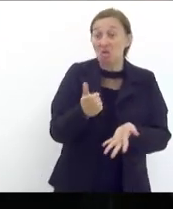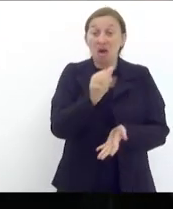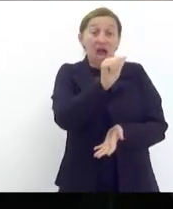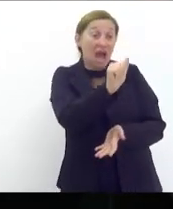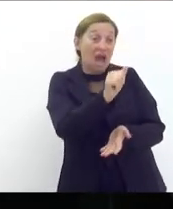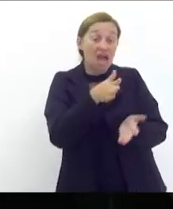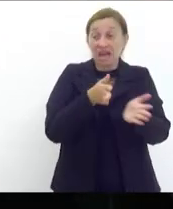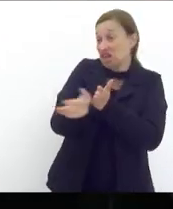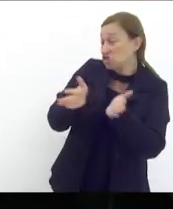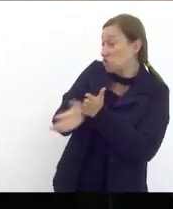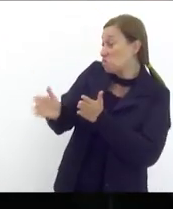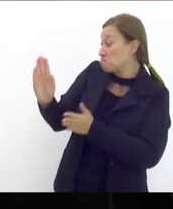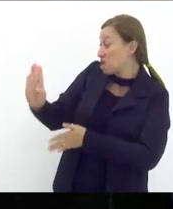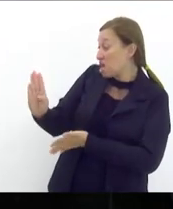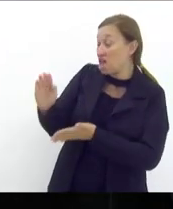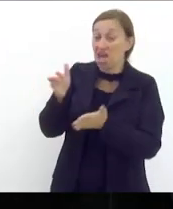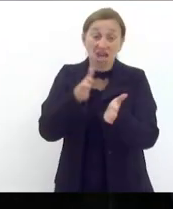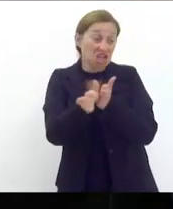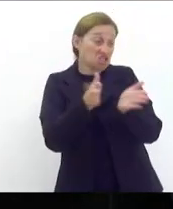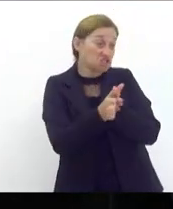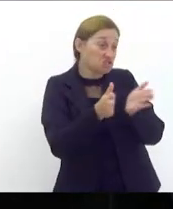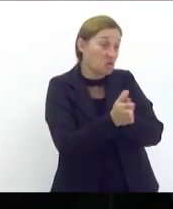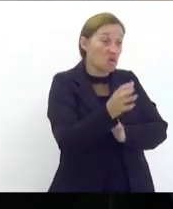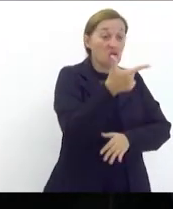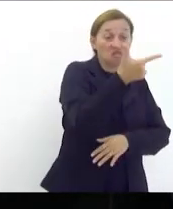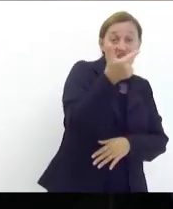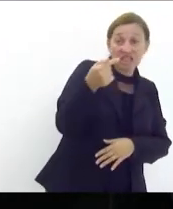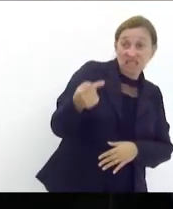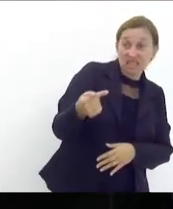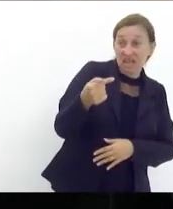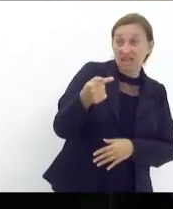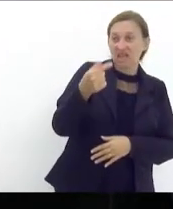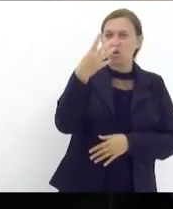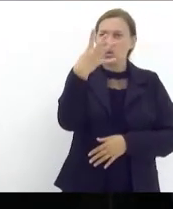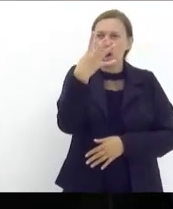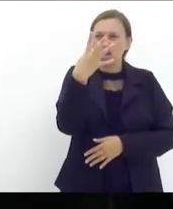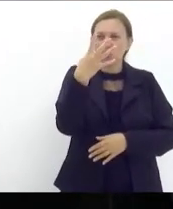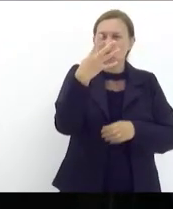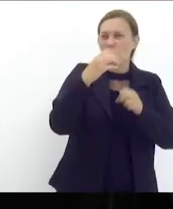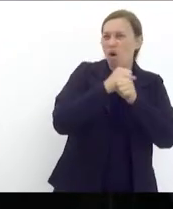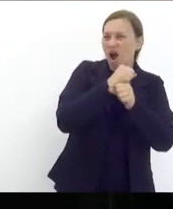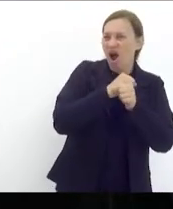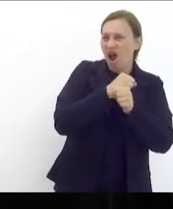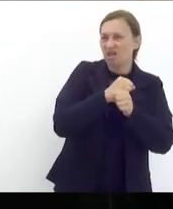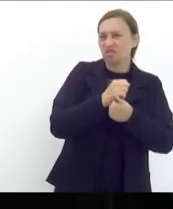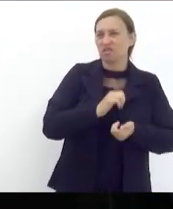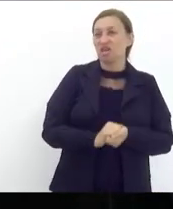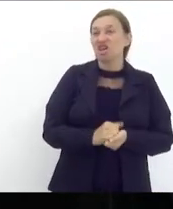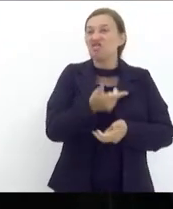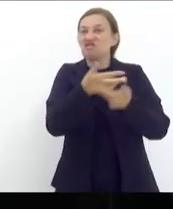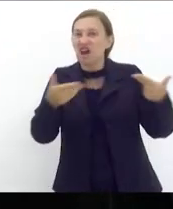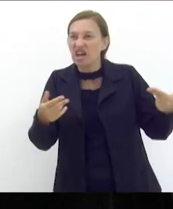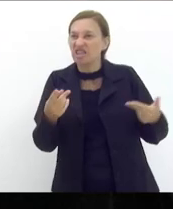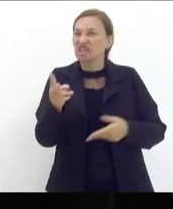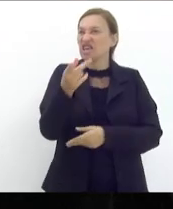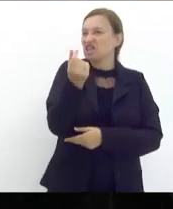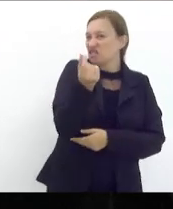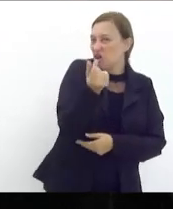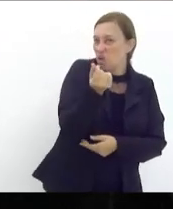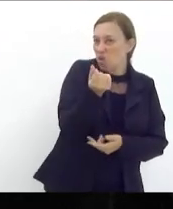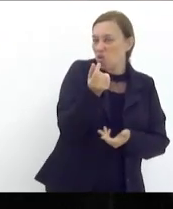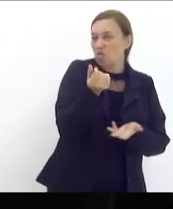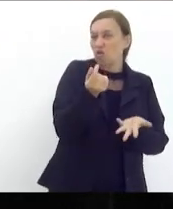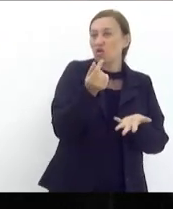corporativo bolsonaro gastou 27 milhões em 4 anos muito daqueles valores foram usados para